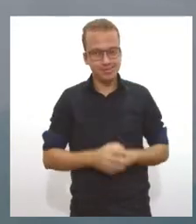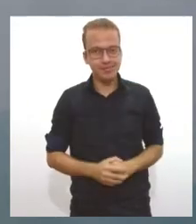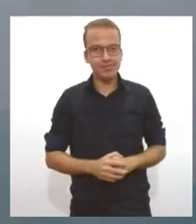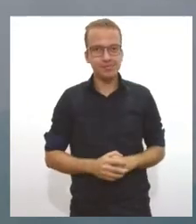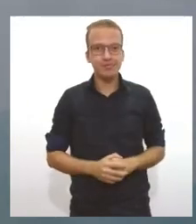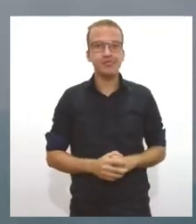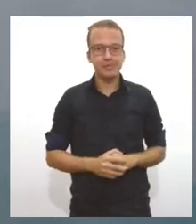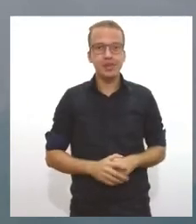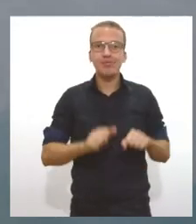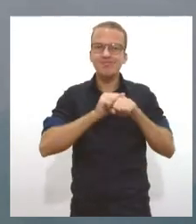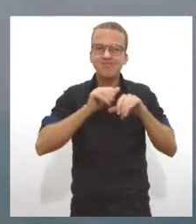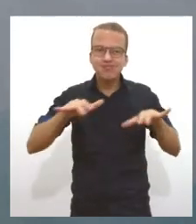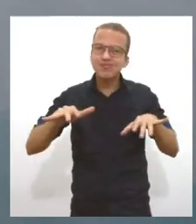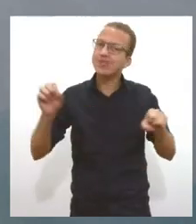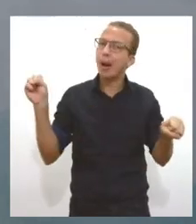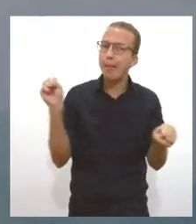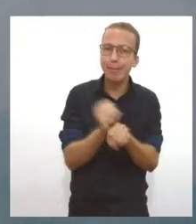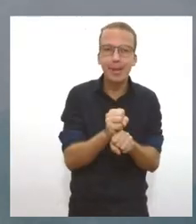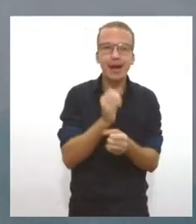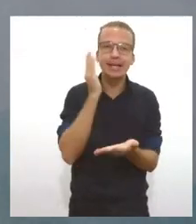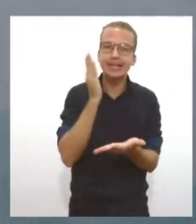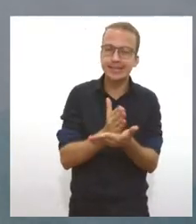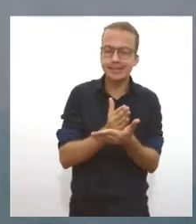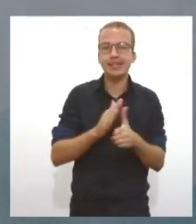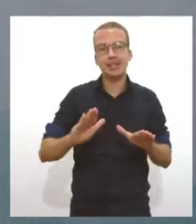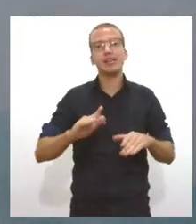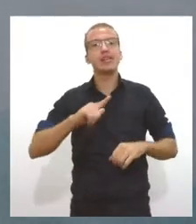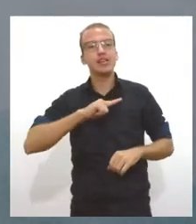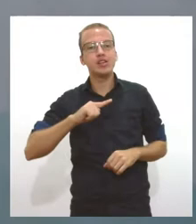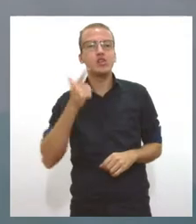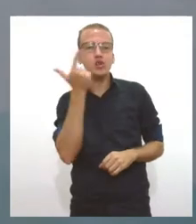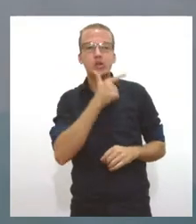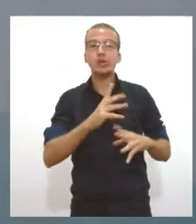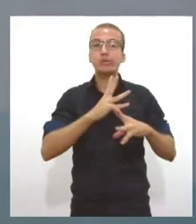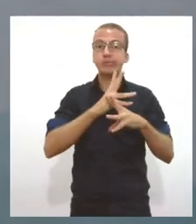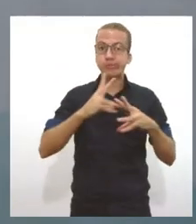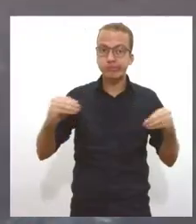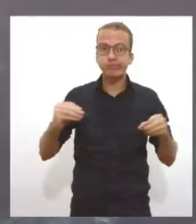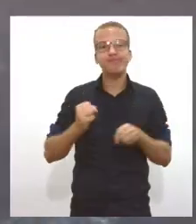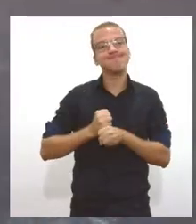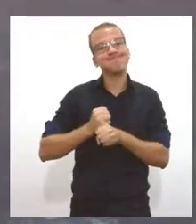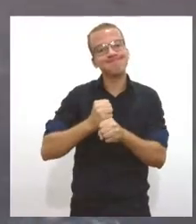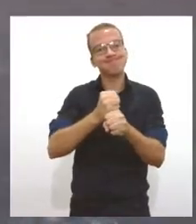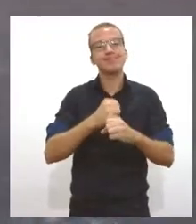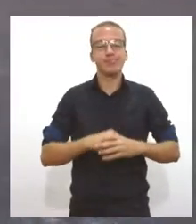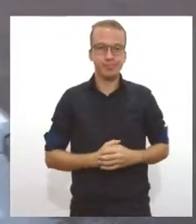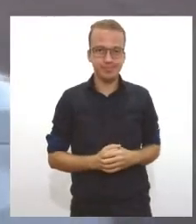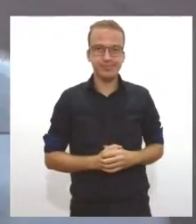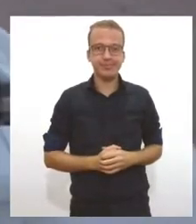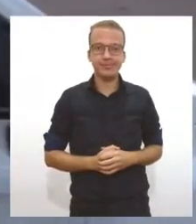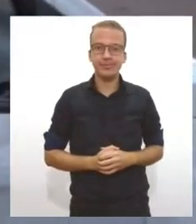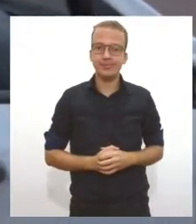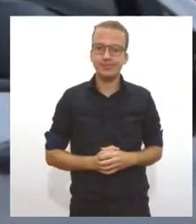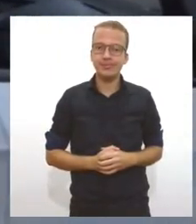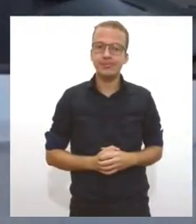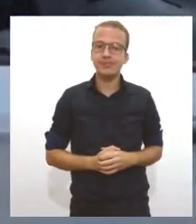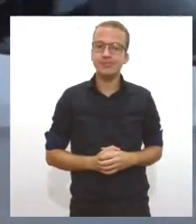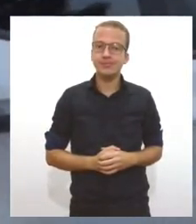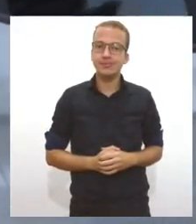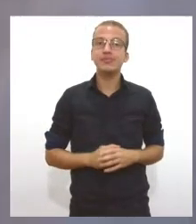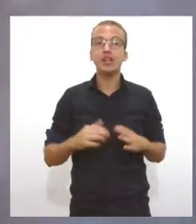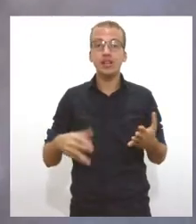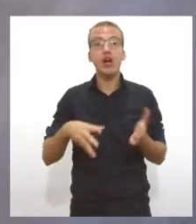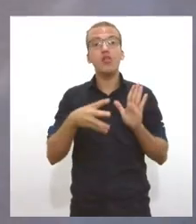transmissão e, quem sabe, até a gente ter o processo de eliminação da doença ao longo desses anos. Segundo dados da Secretaria do Estado da